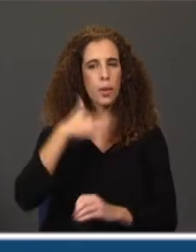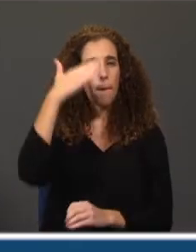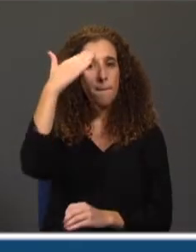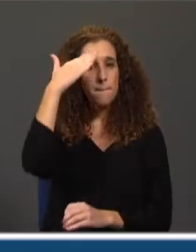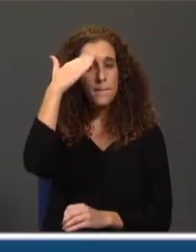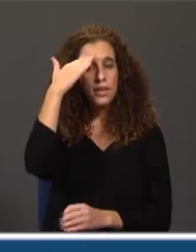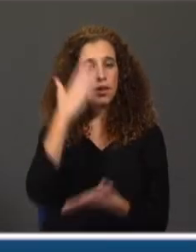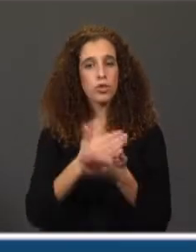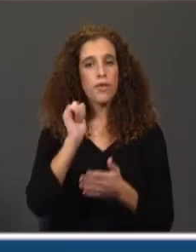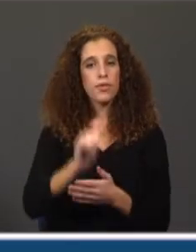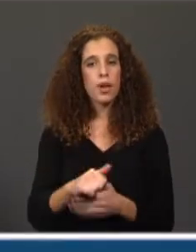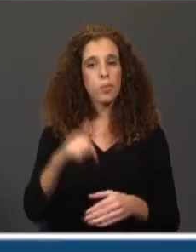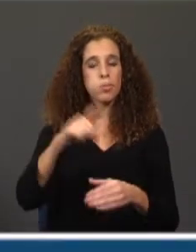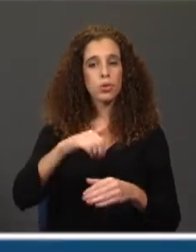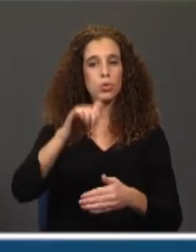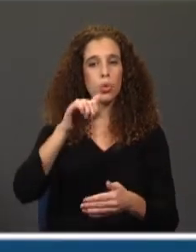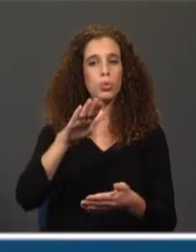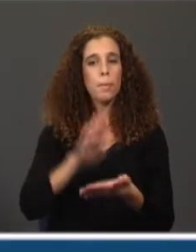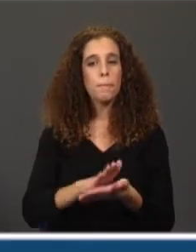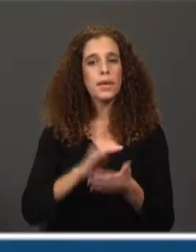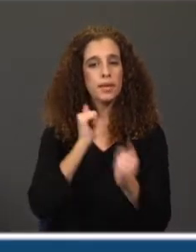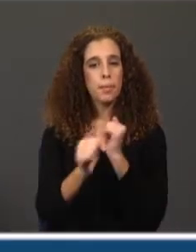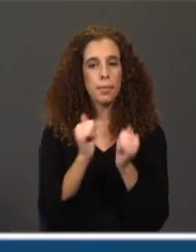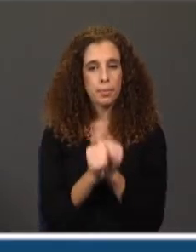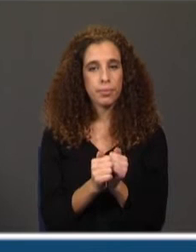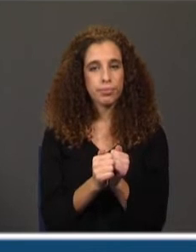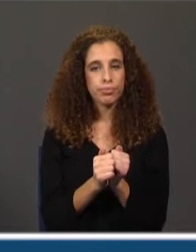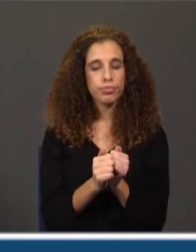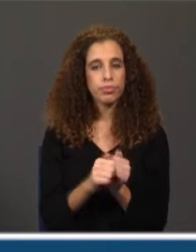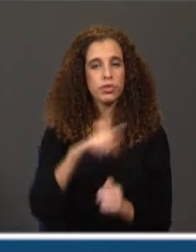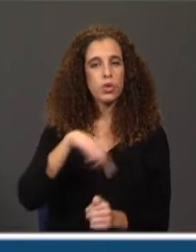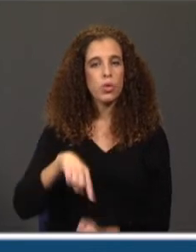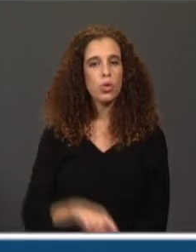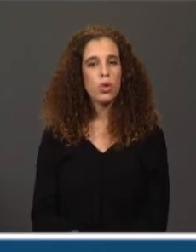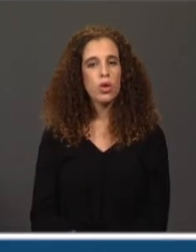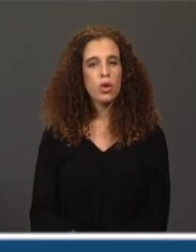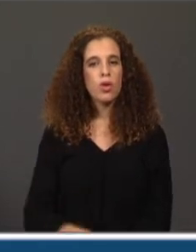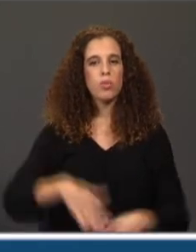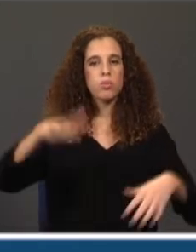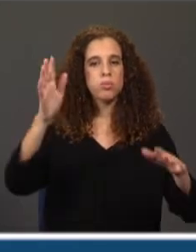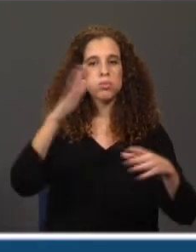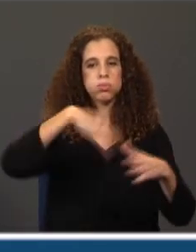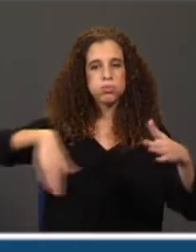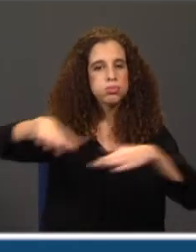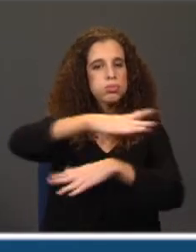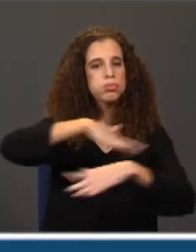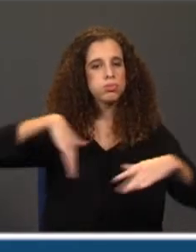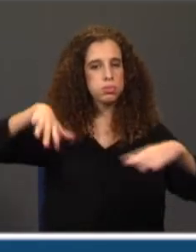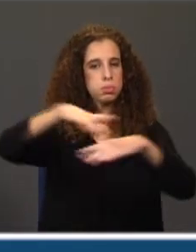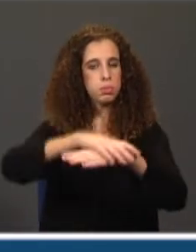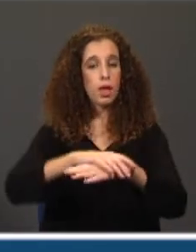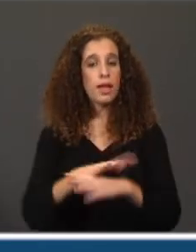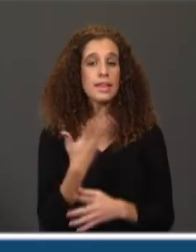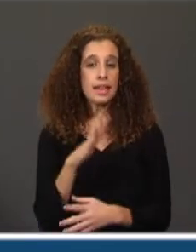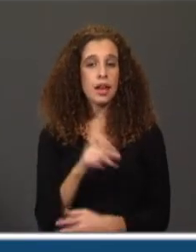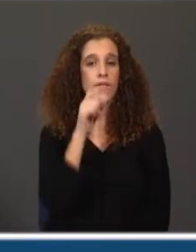dos pisapapéis. Voltava-se ao contrário e um remoinho de planetas doiradas esvoaçava ao redor daquilo. Talvez o meu avô